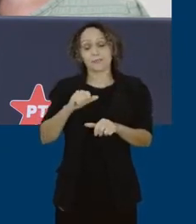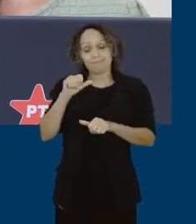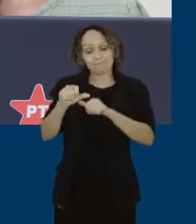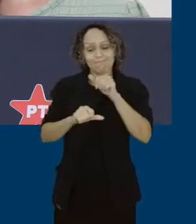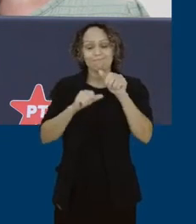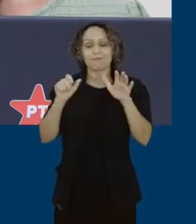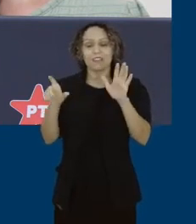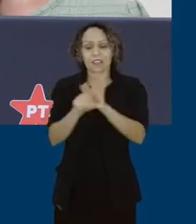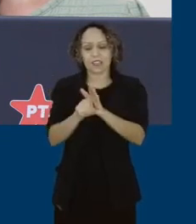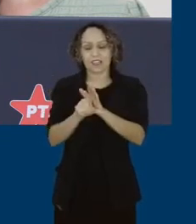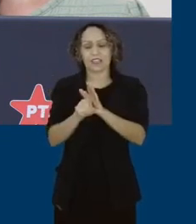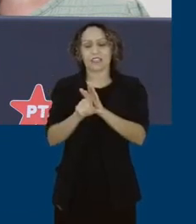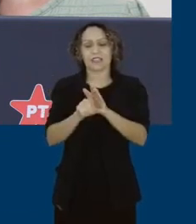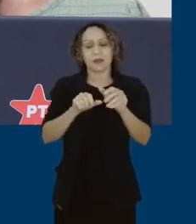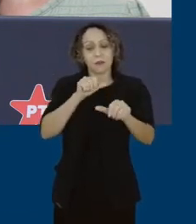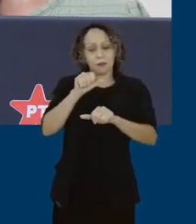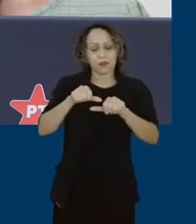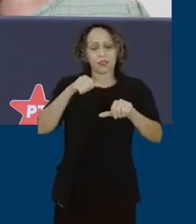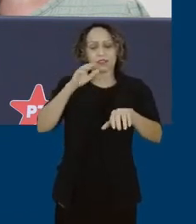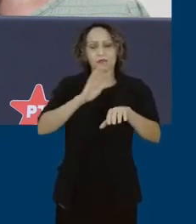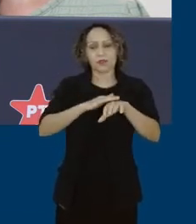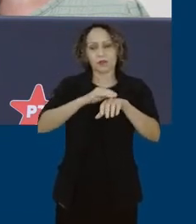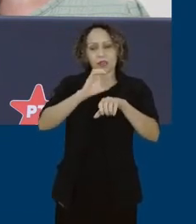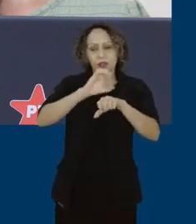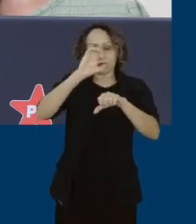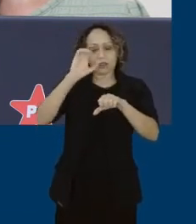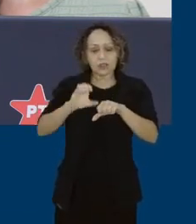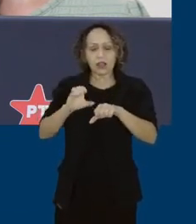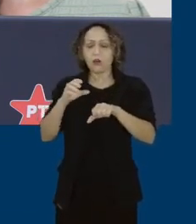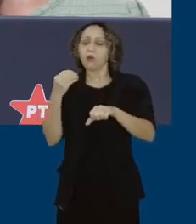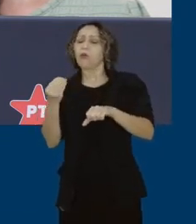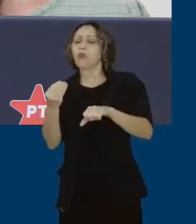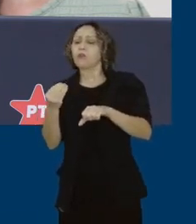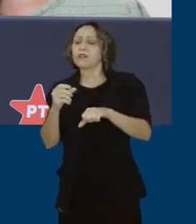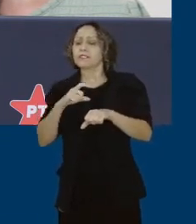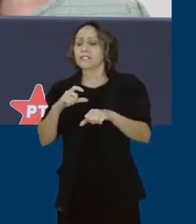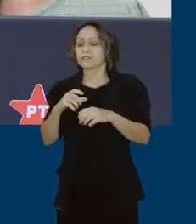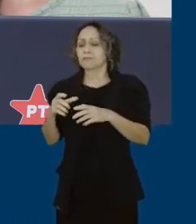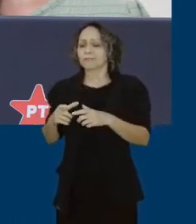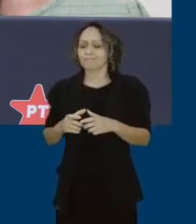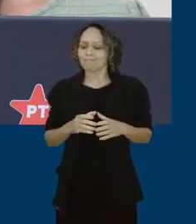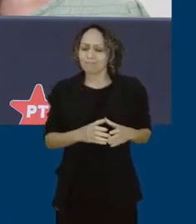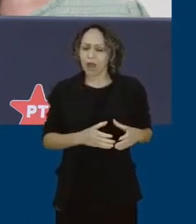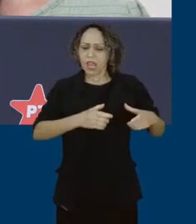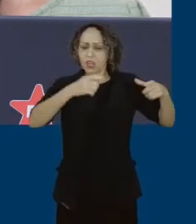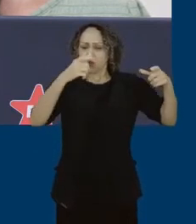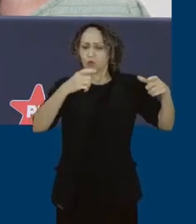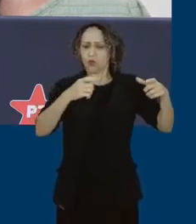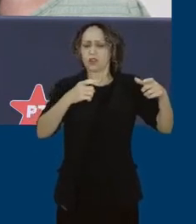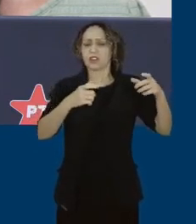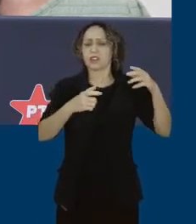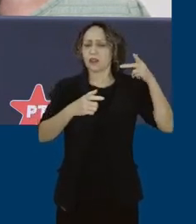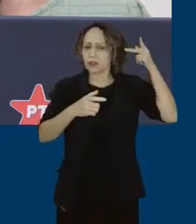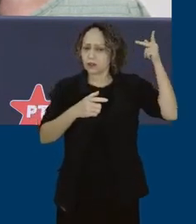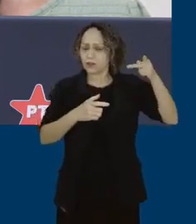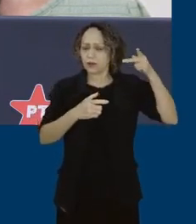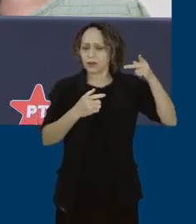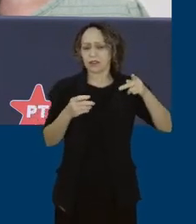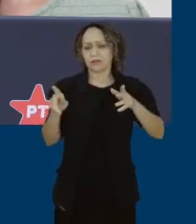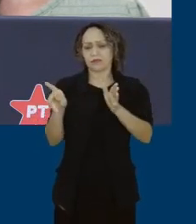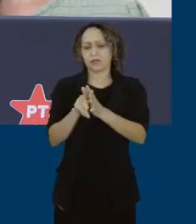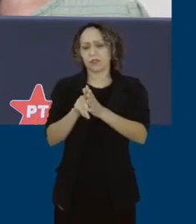mudanças na Constituição, isso só pode ser feito com maioria parlamentar e, claro, com mobilização social. Então, pessoal,